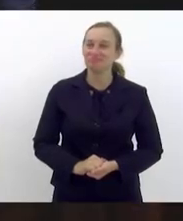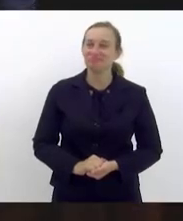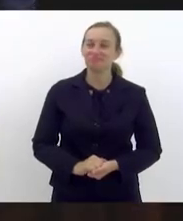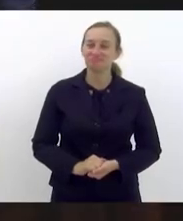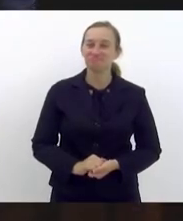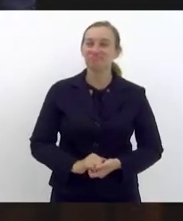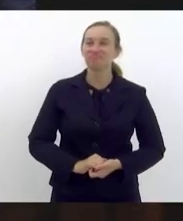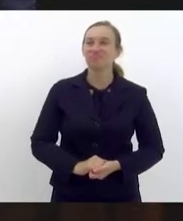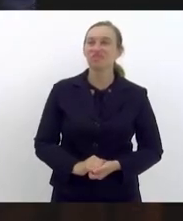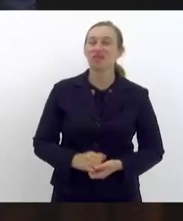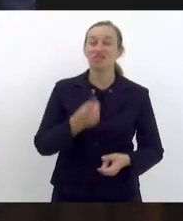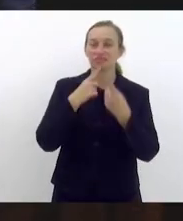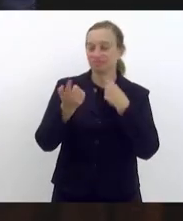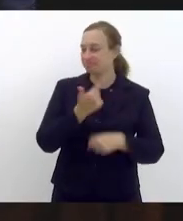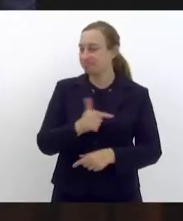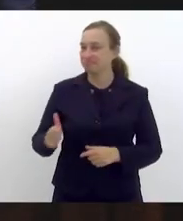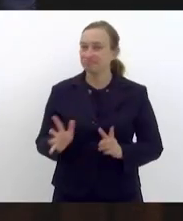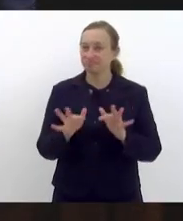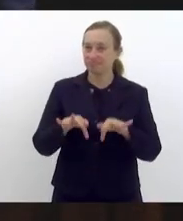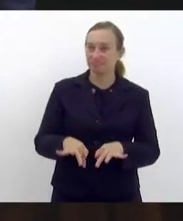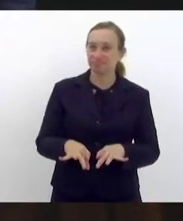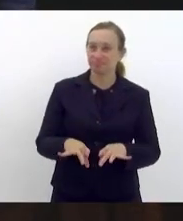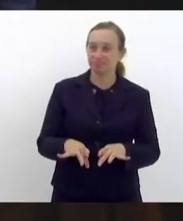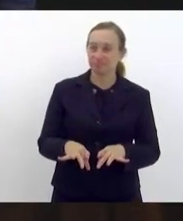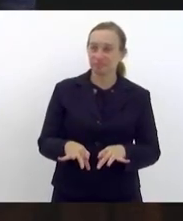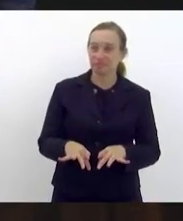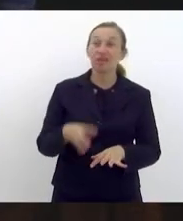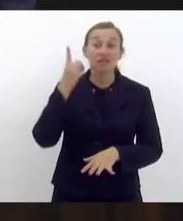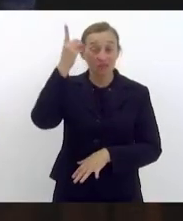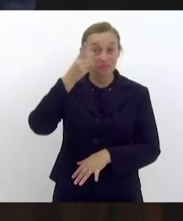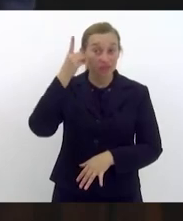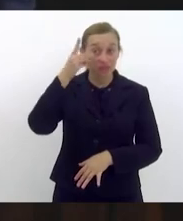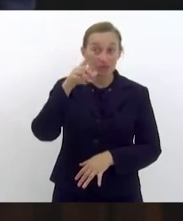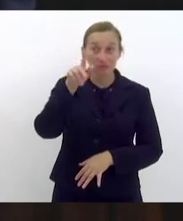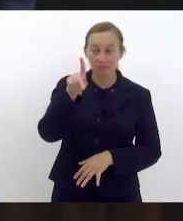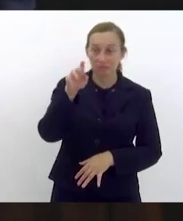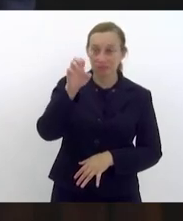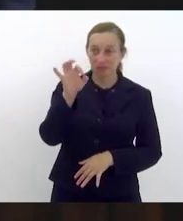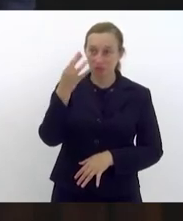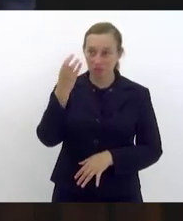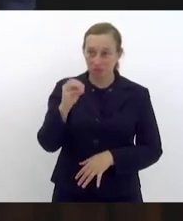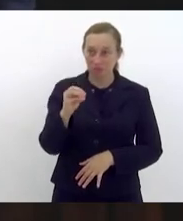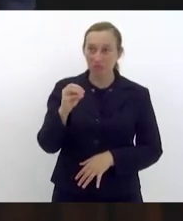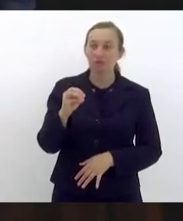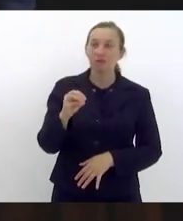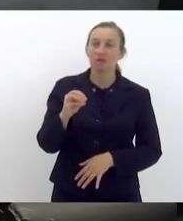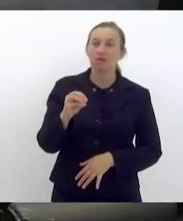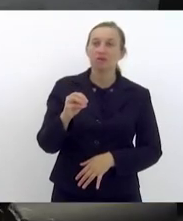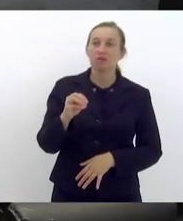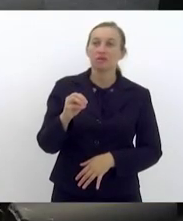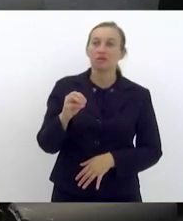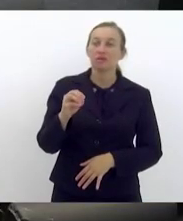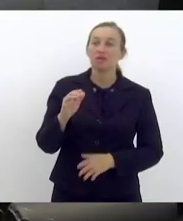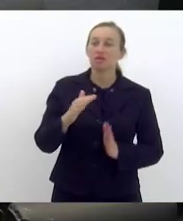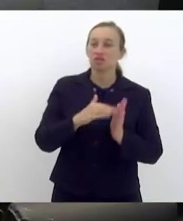não havendo mais quem queira discutir, encerrada a discussão, deputado Pedro Brazão, por favor. Eu queria tirar meu projeto em pau daqui, que estava conversando